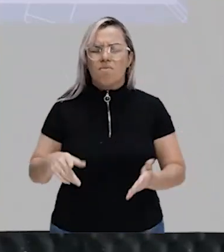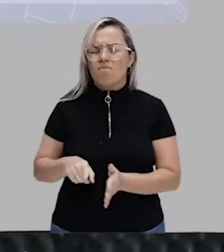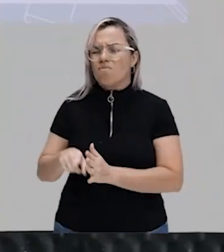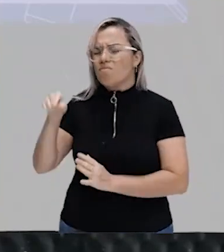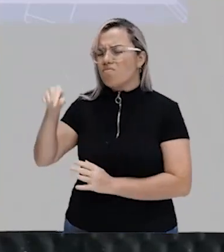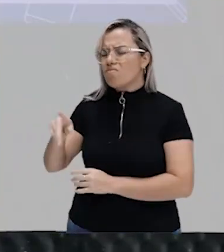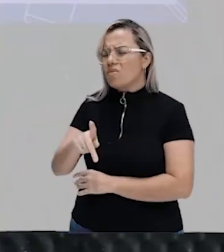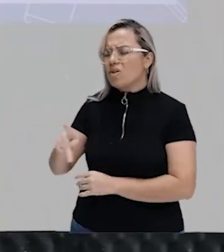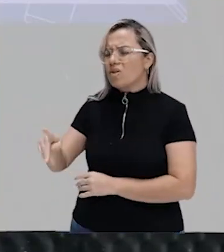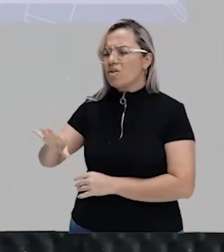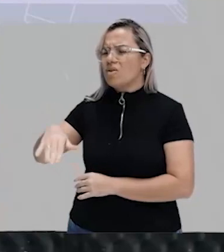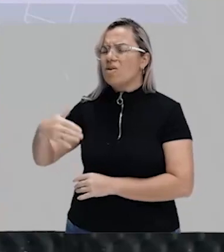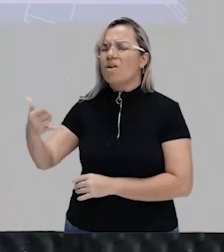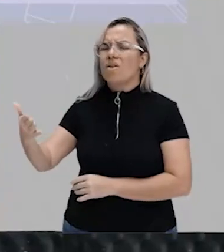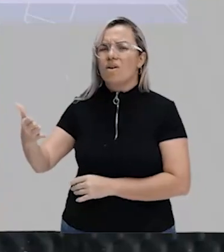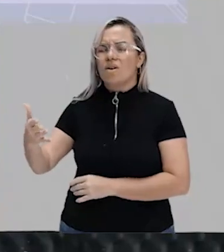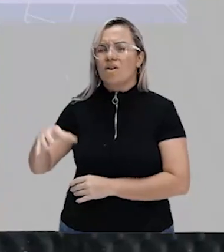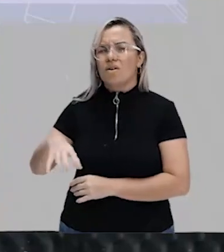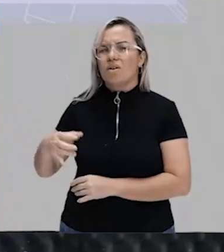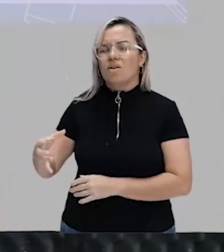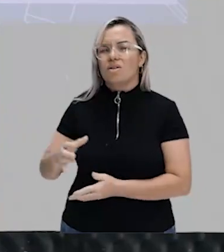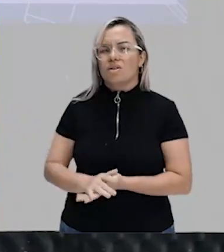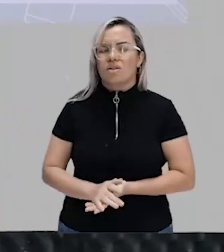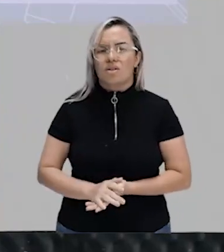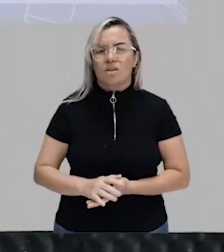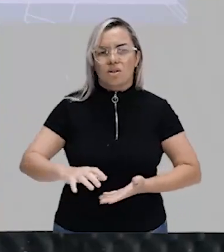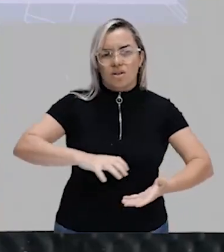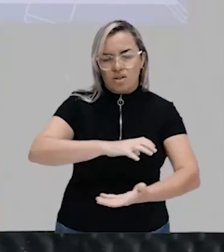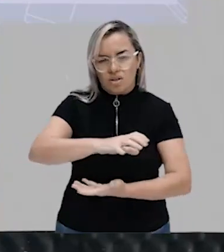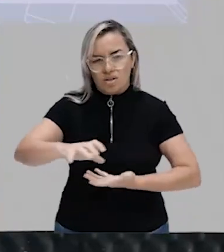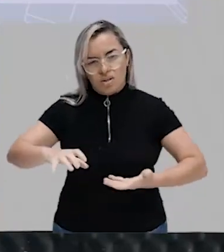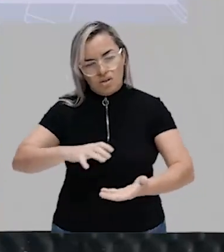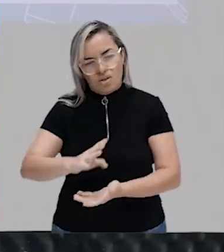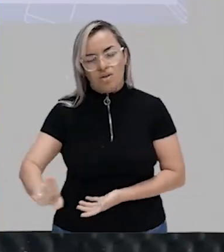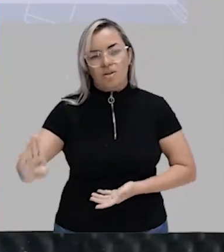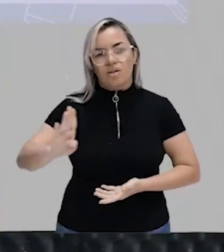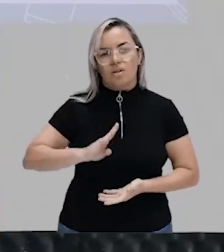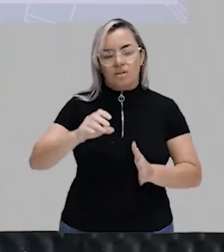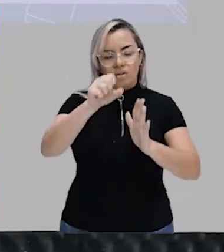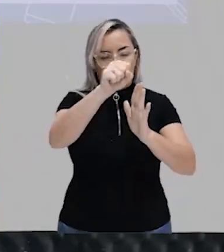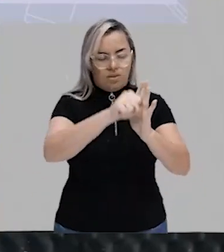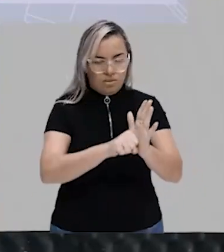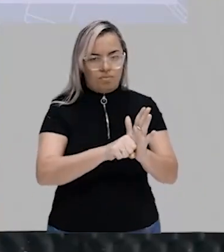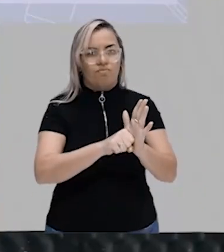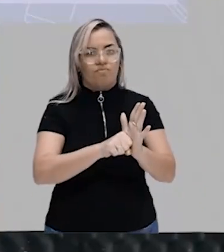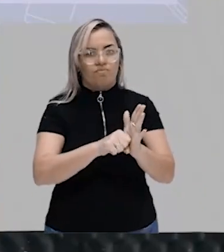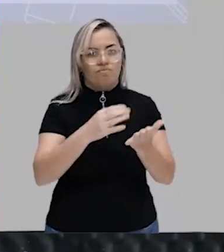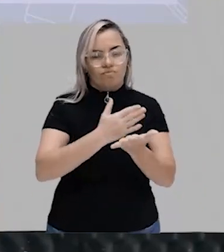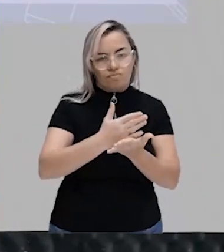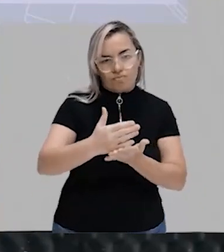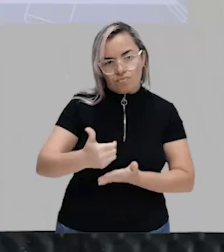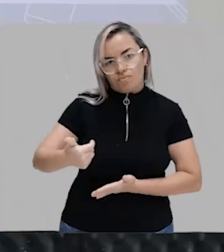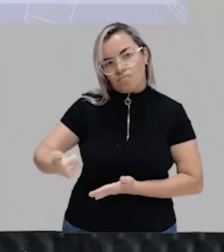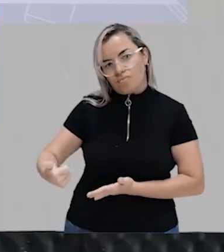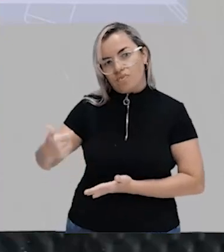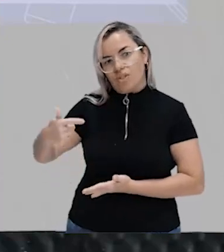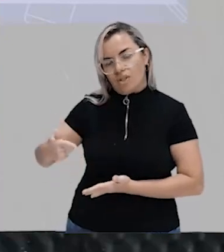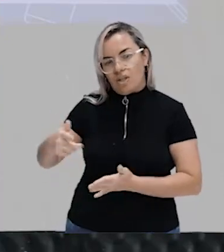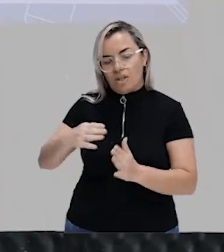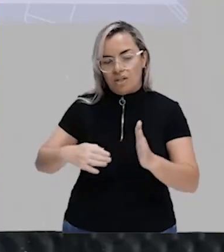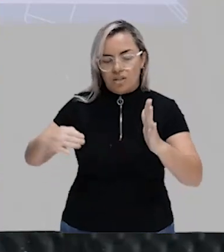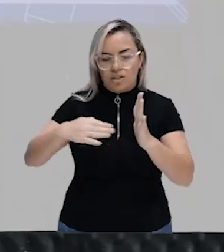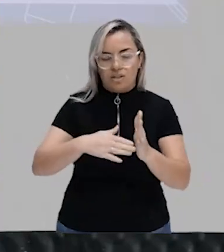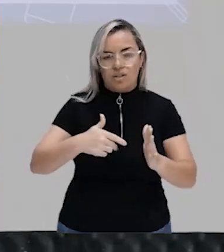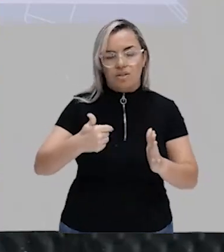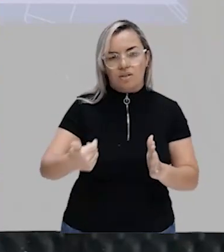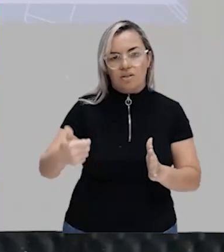e de quando é essas revoluções? De que século? A partir do século 17 e 18. A